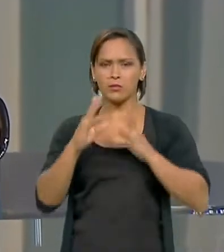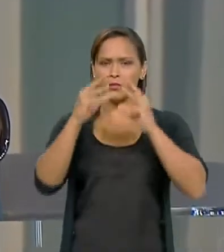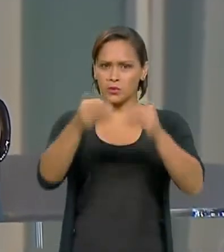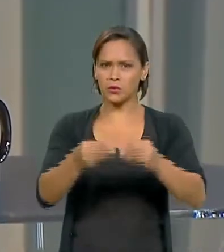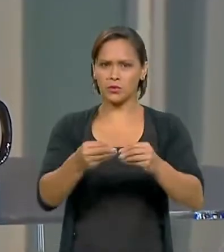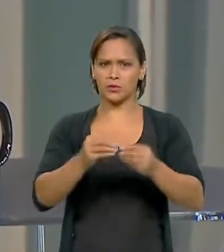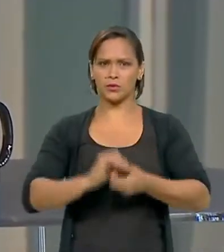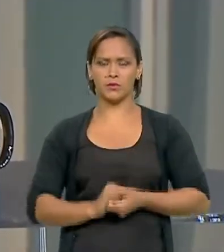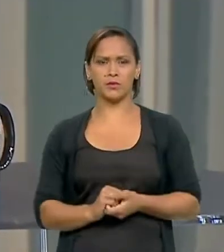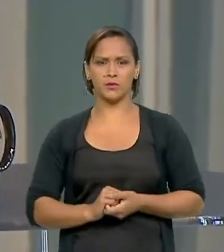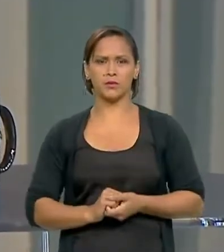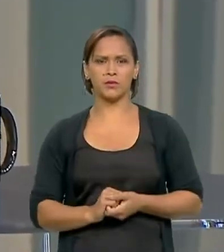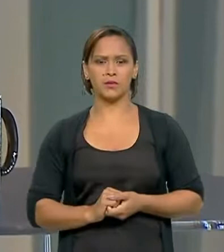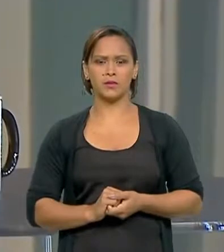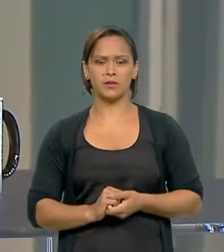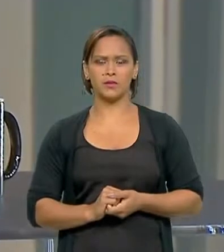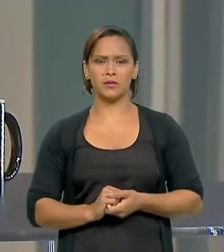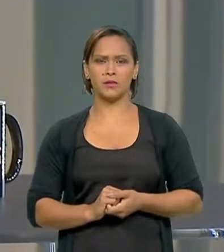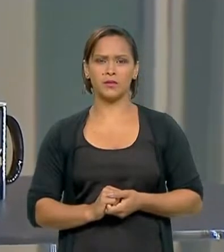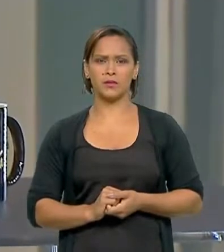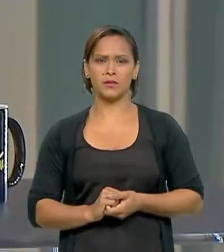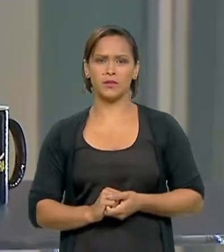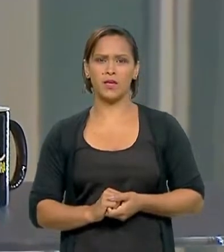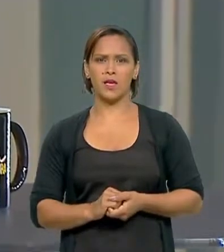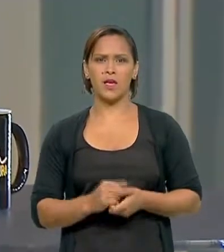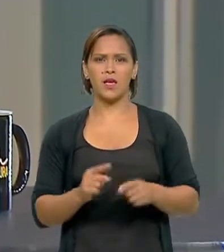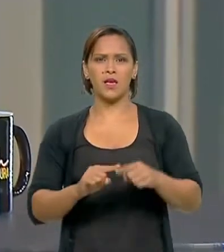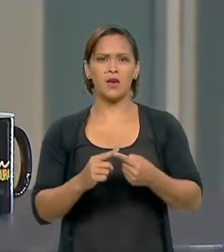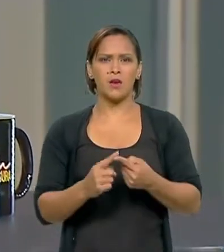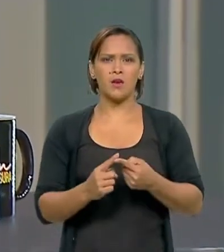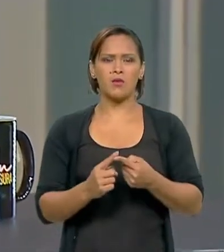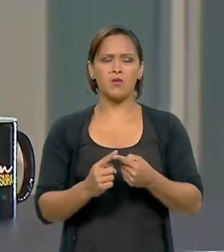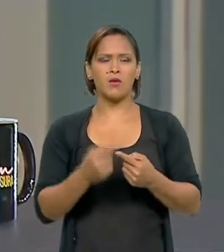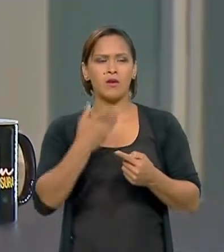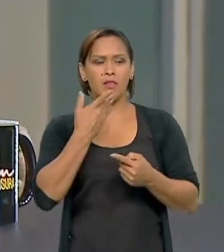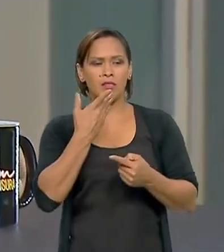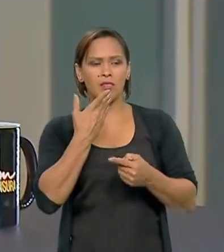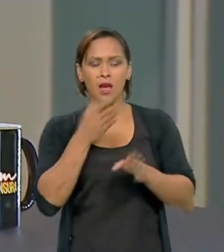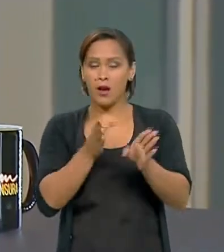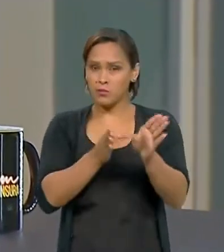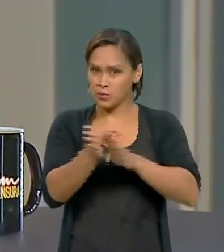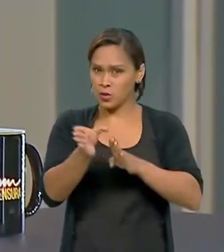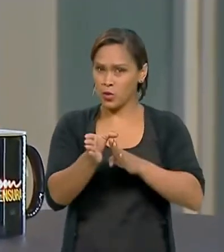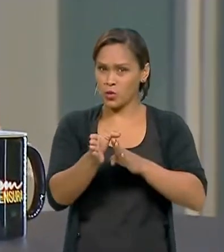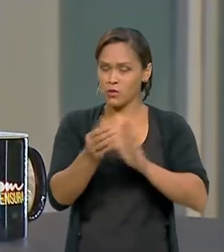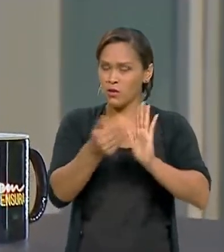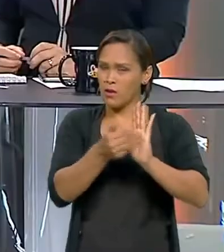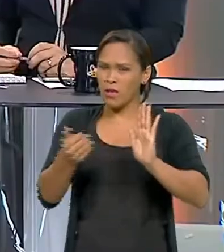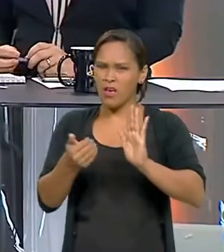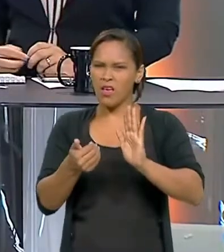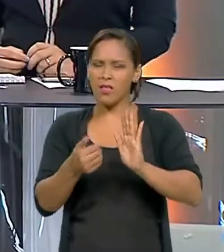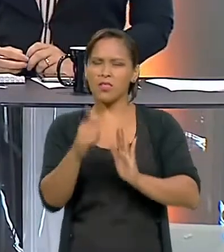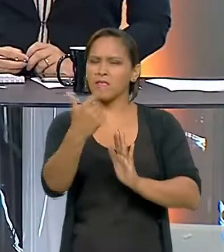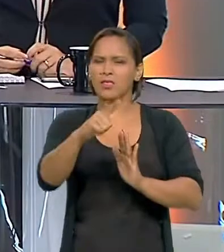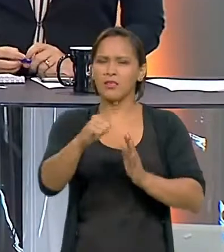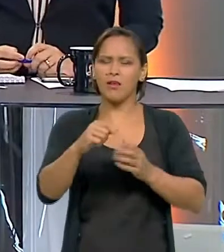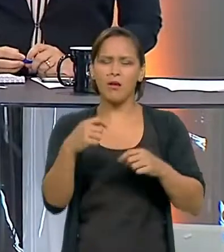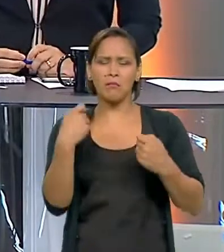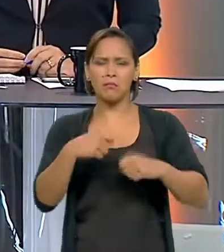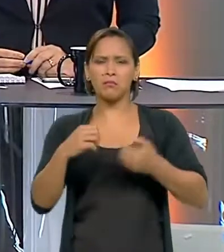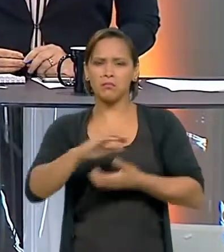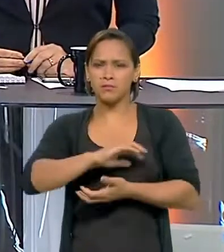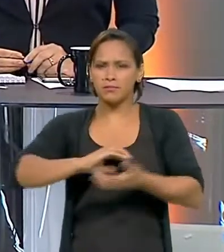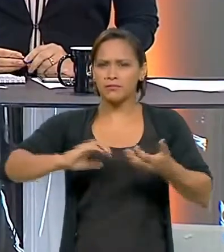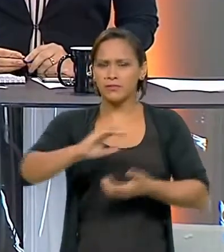Então, eu até desincentivo essas manifestações, esse posicionamento,